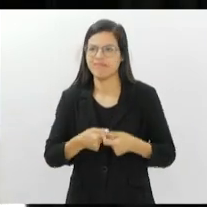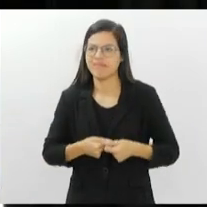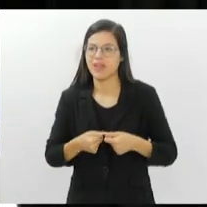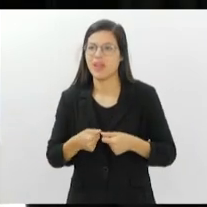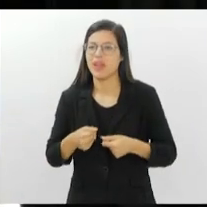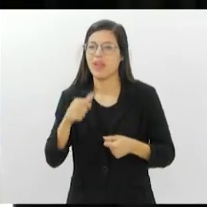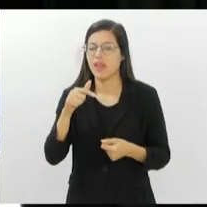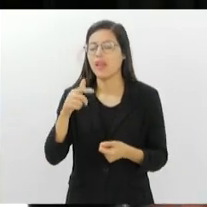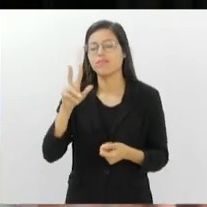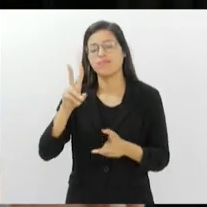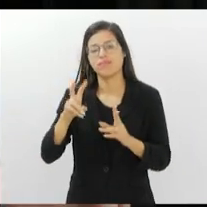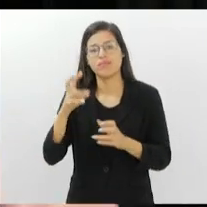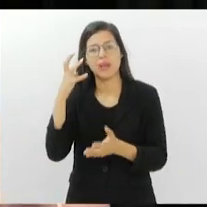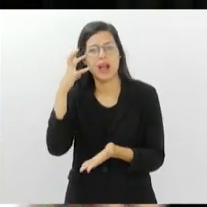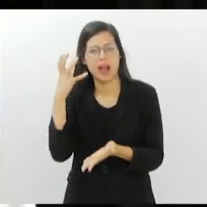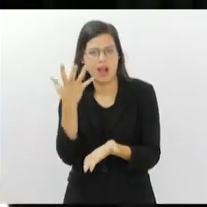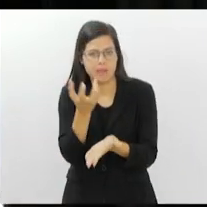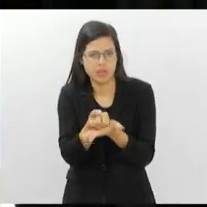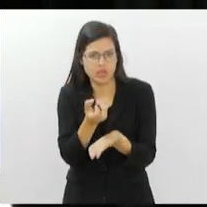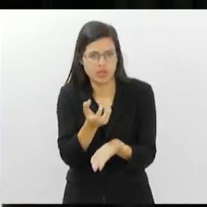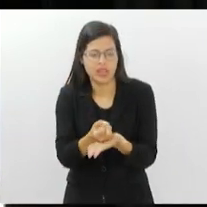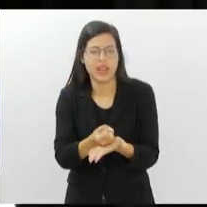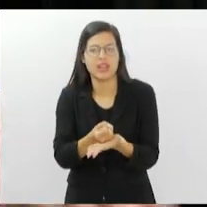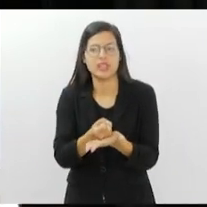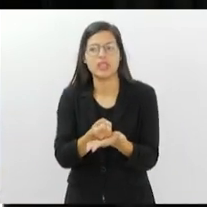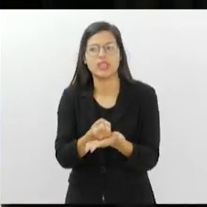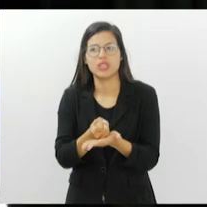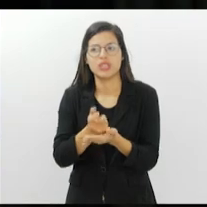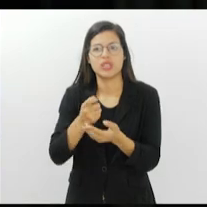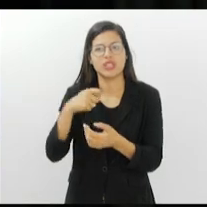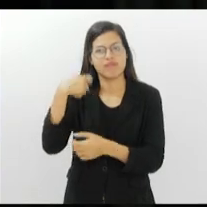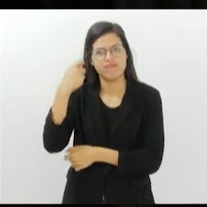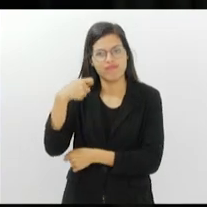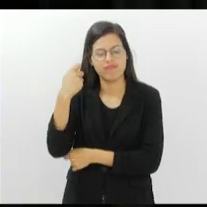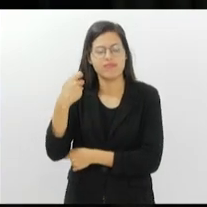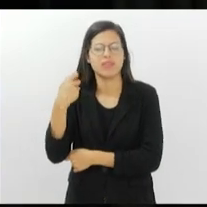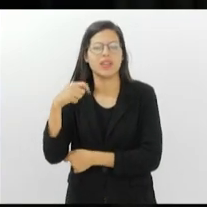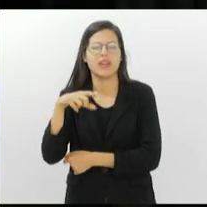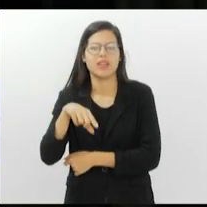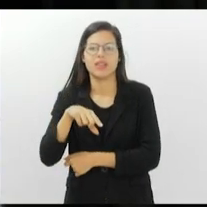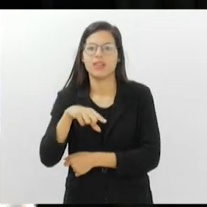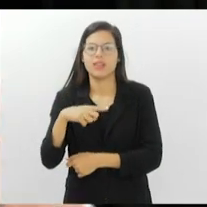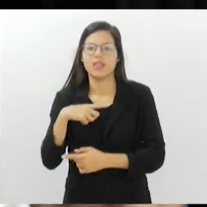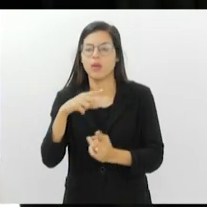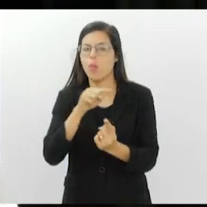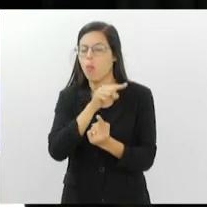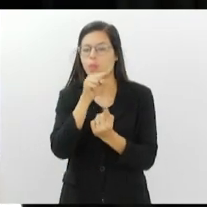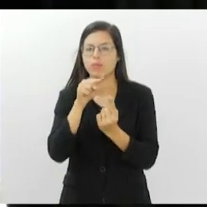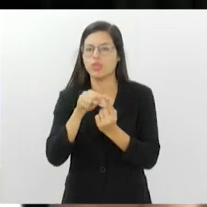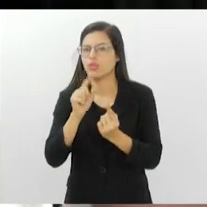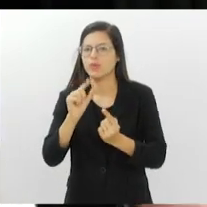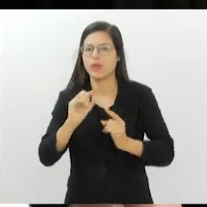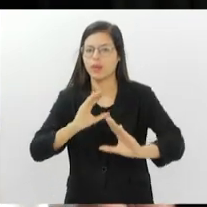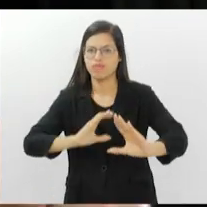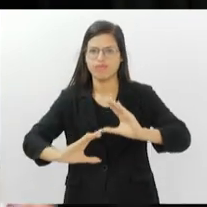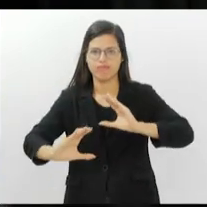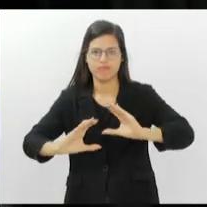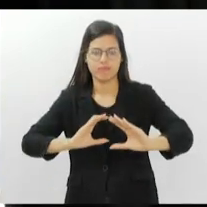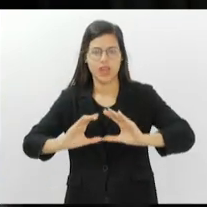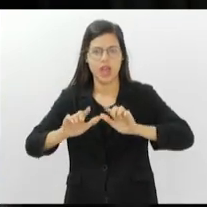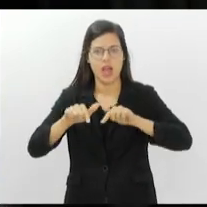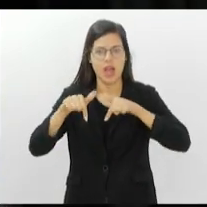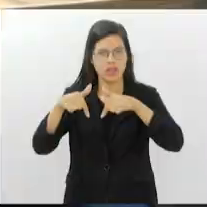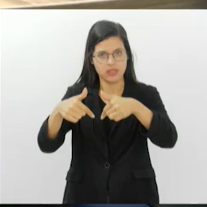gravação de podcast que vai cumprir um papel super importante de comunicar as ações da